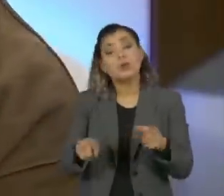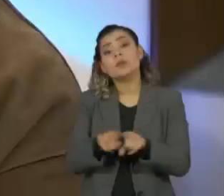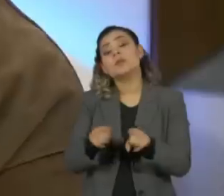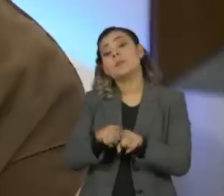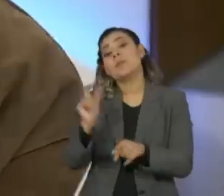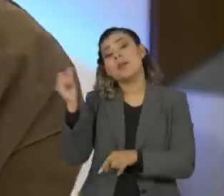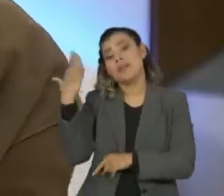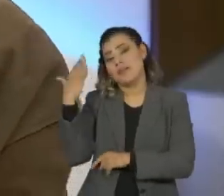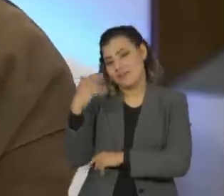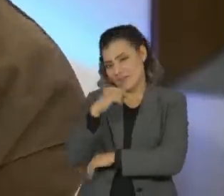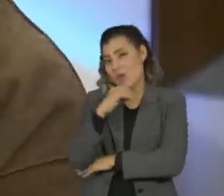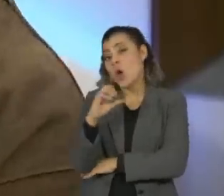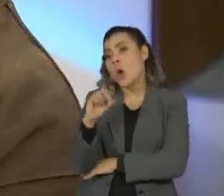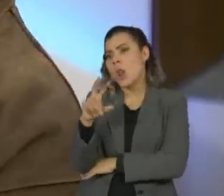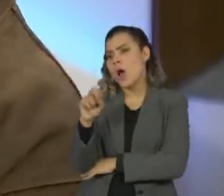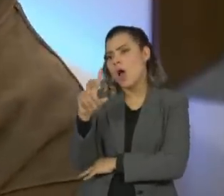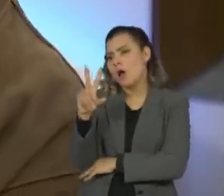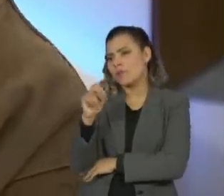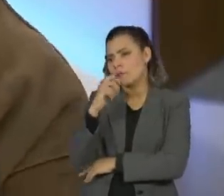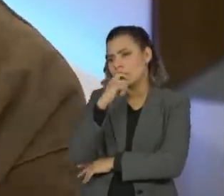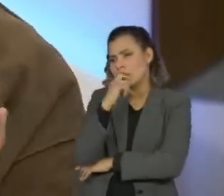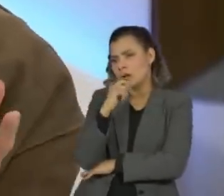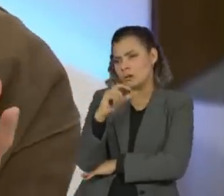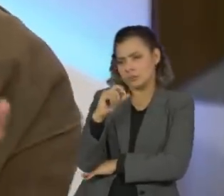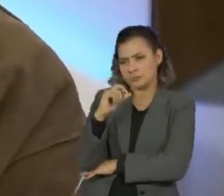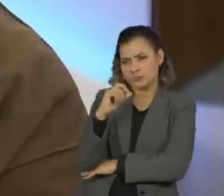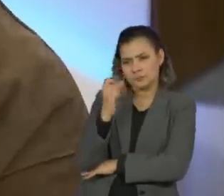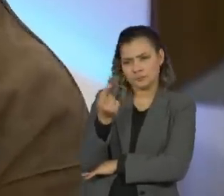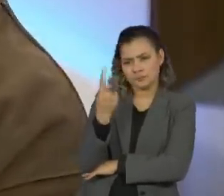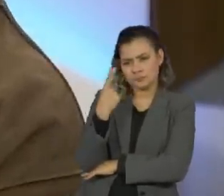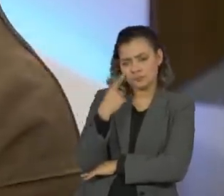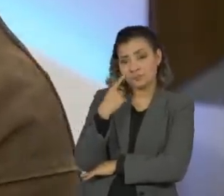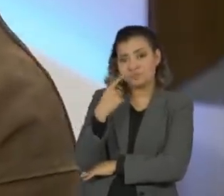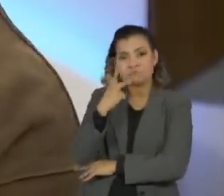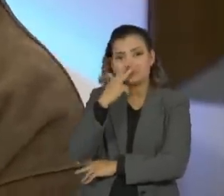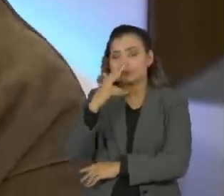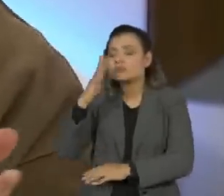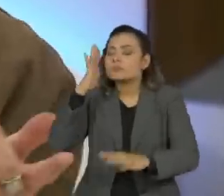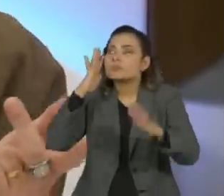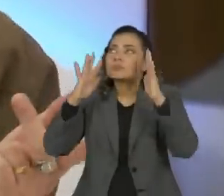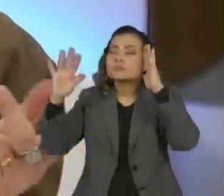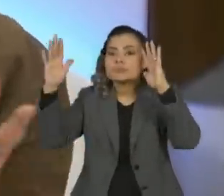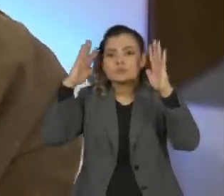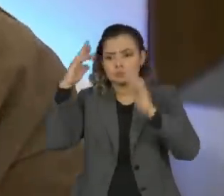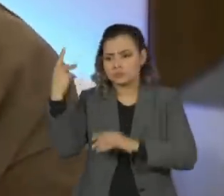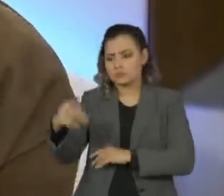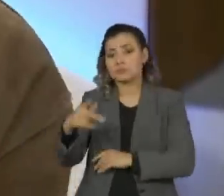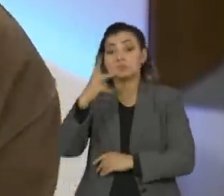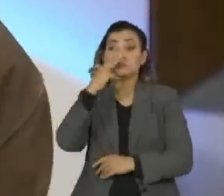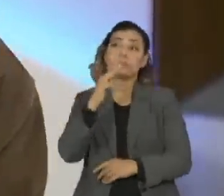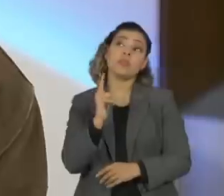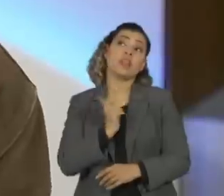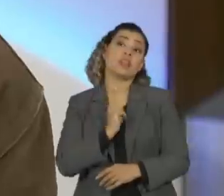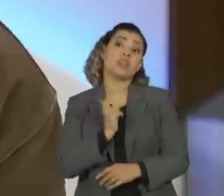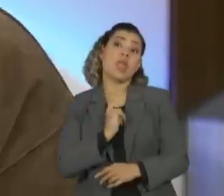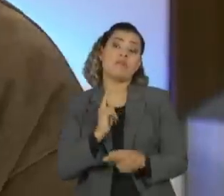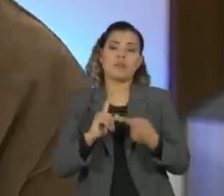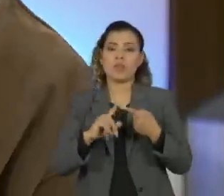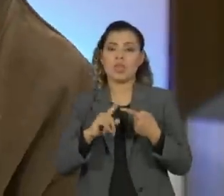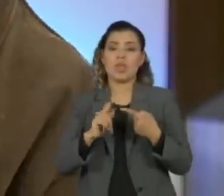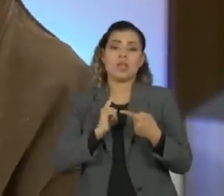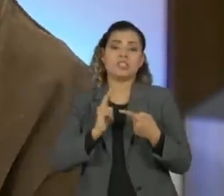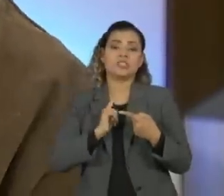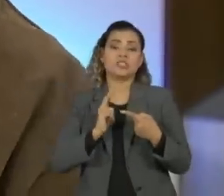quando eu conhecia o Olavo, ele dizia que tinha um decágulo de Lênin que nunca existiu, que tinha facúsios